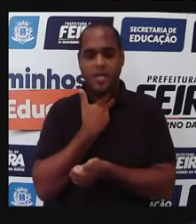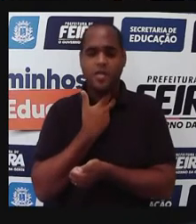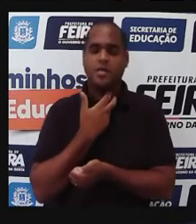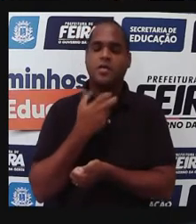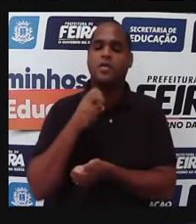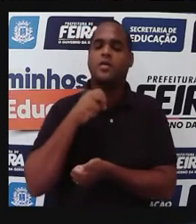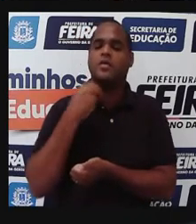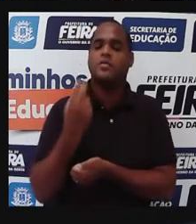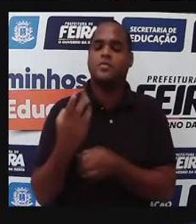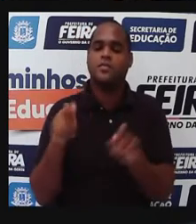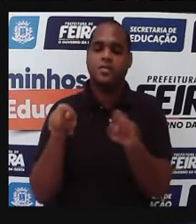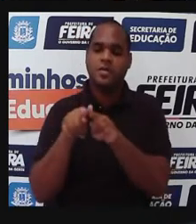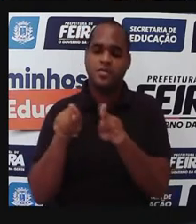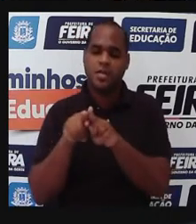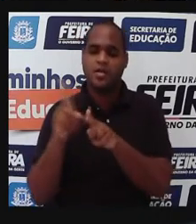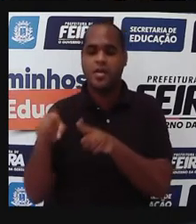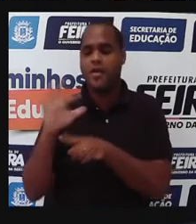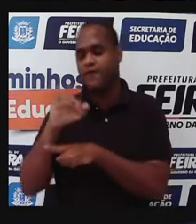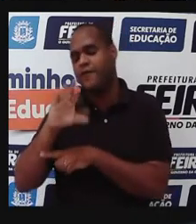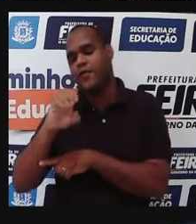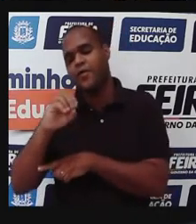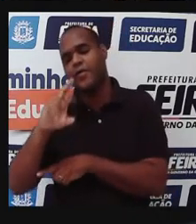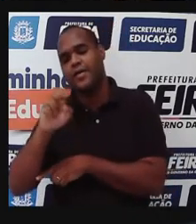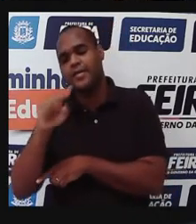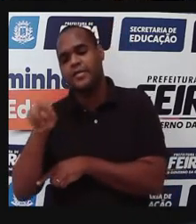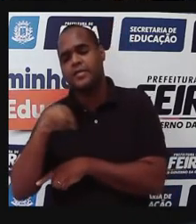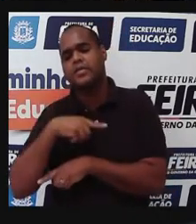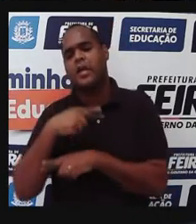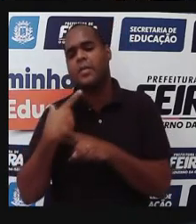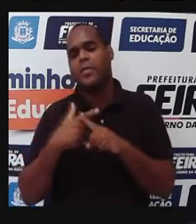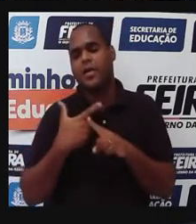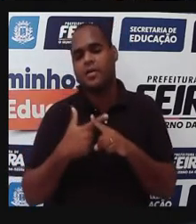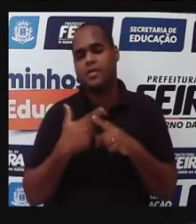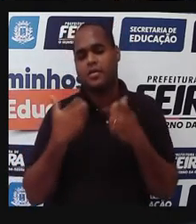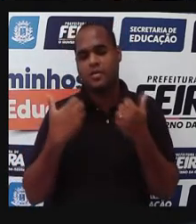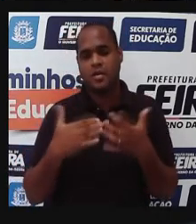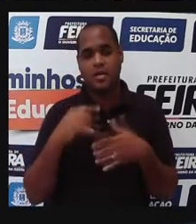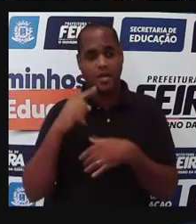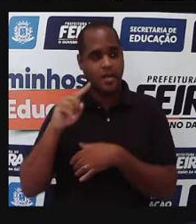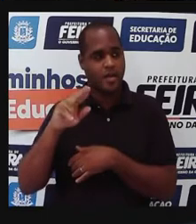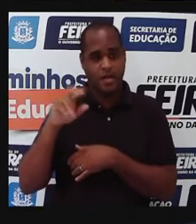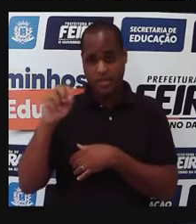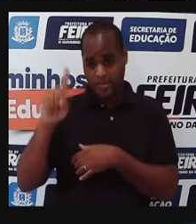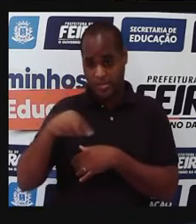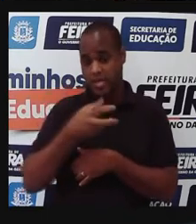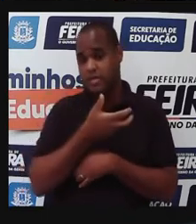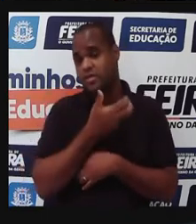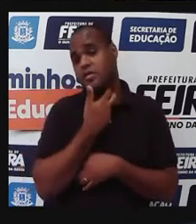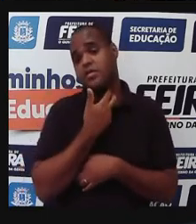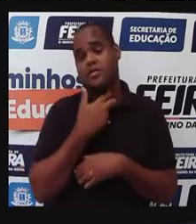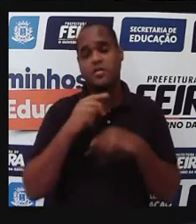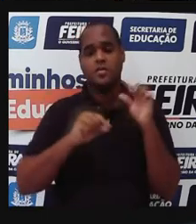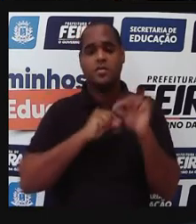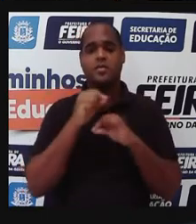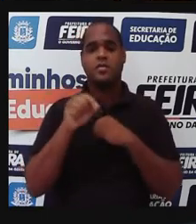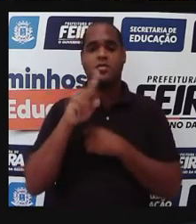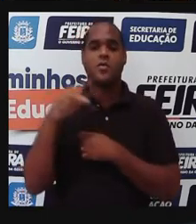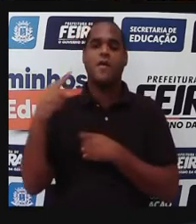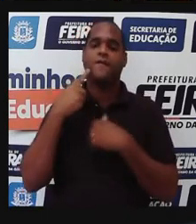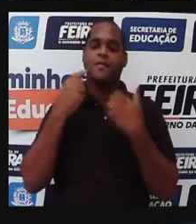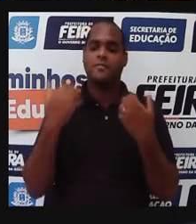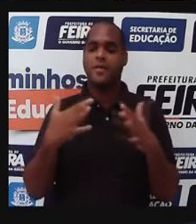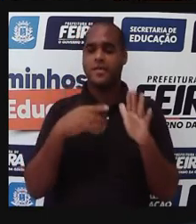a Fiocruz. Por que, minha Pró, né, Fundação Carlos Chagas? Por que, minha Pró, a gente